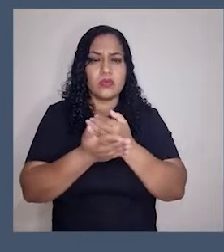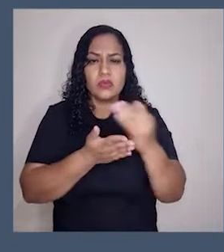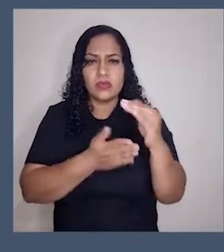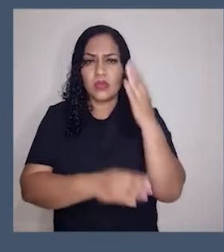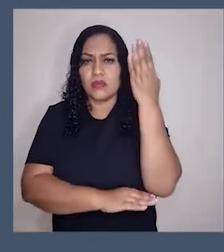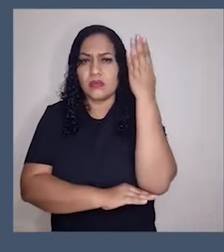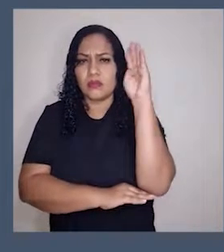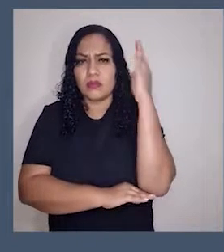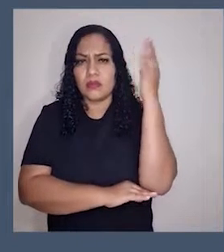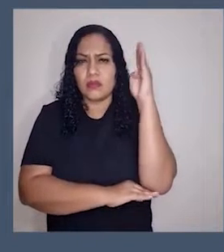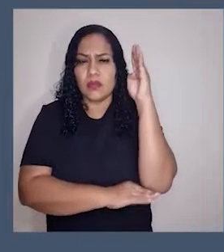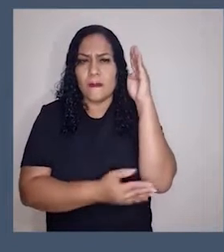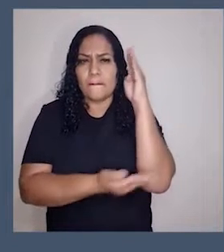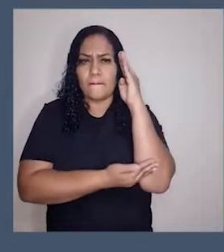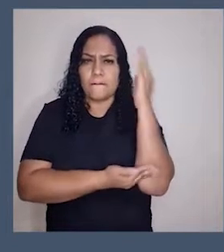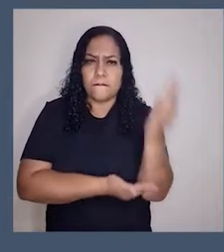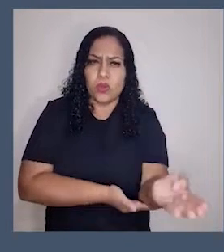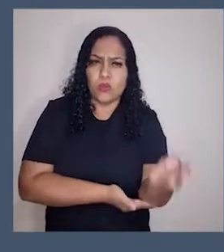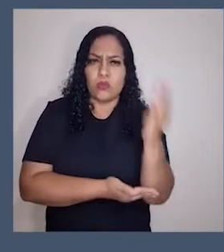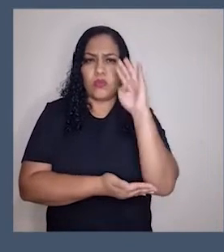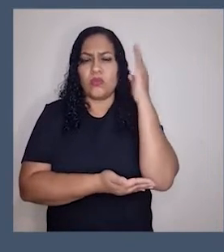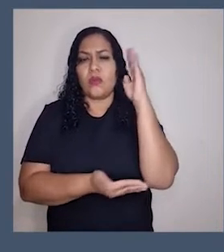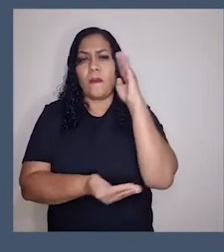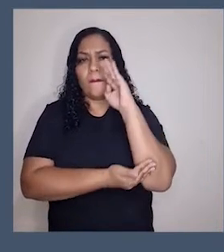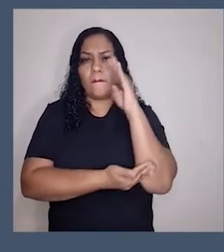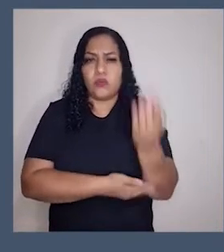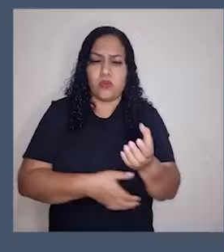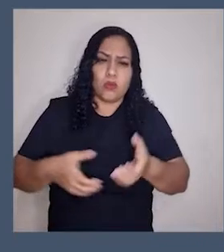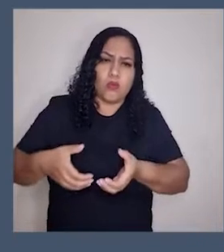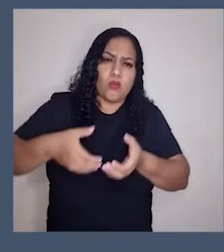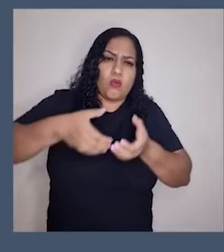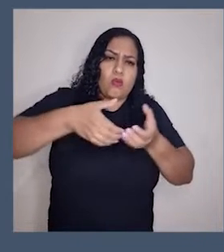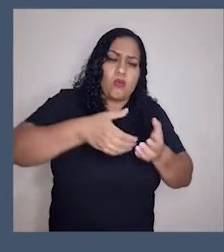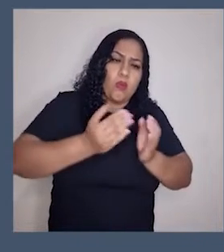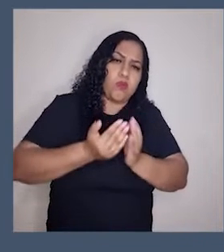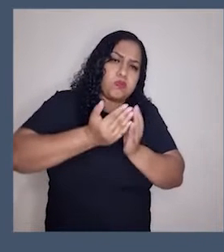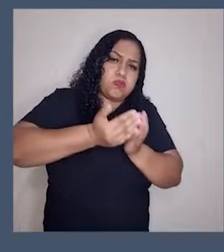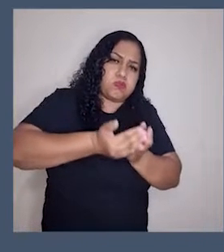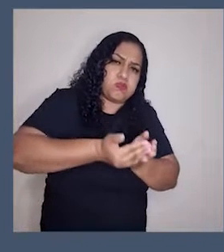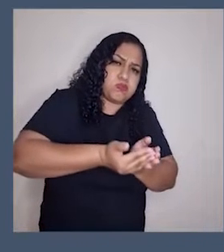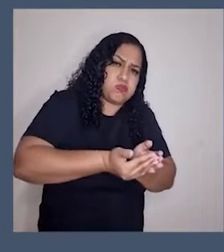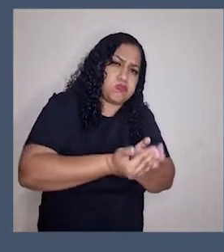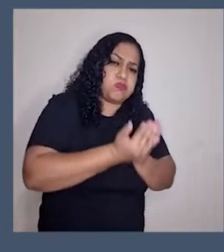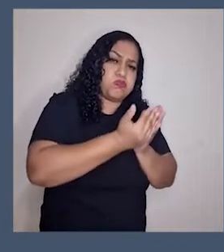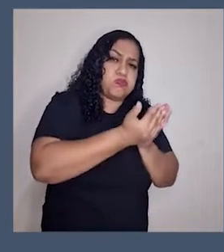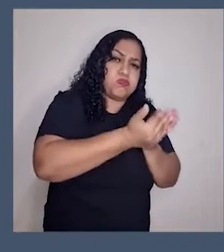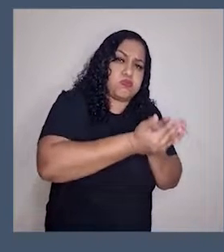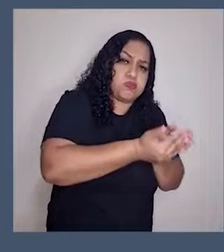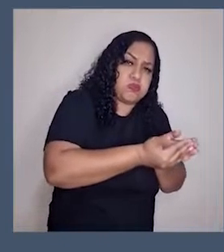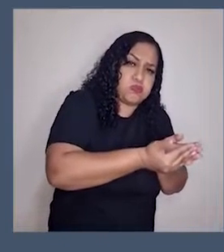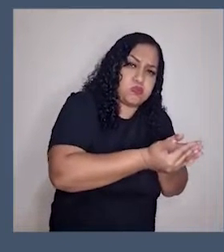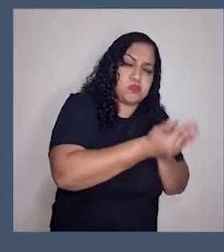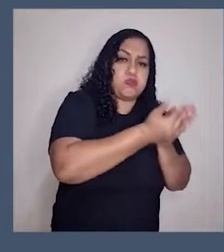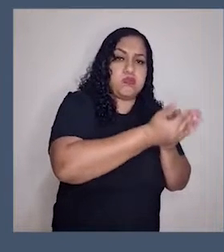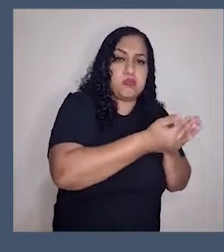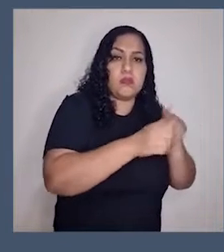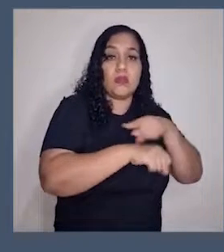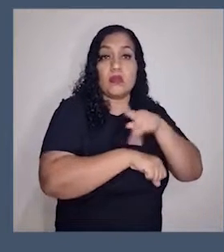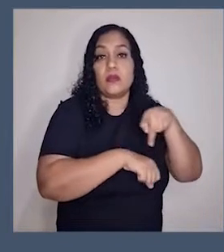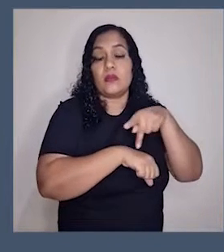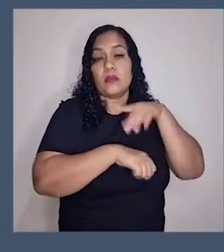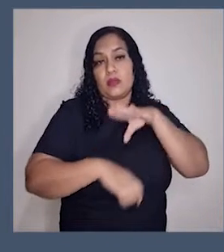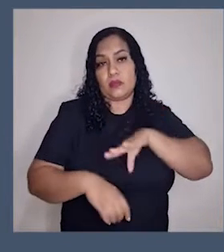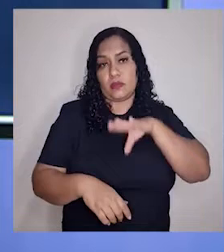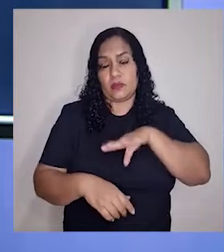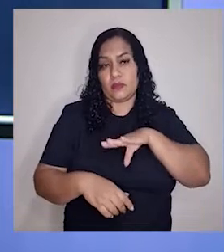extração de pau-braseu era levada, carradas e carradas nos navios, atravessando o oceano de volta pra metrópole que era Portugal.